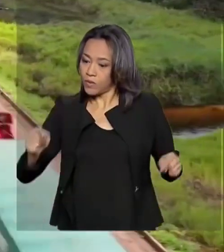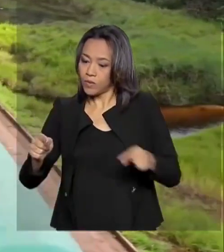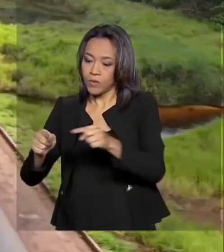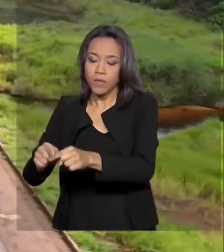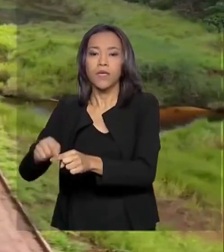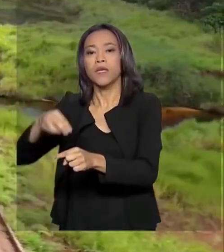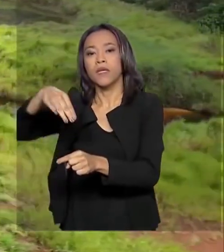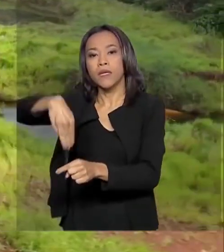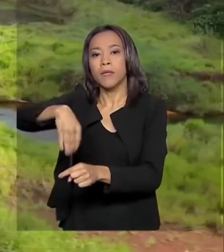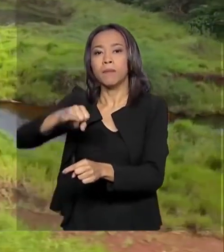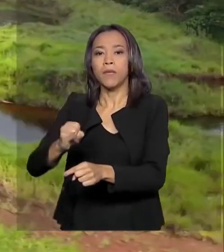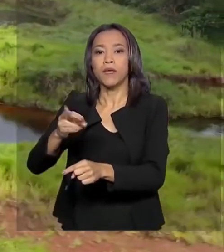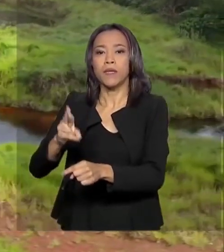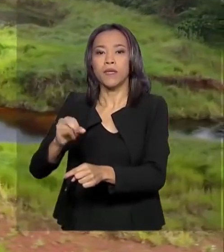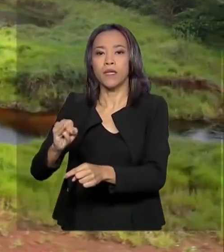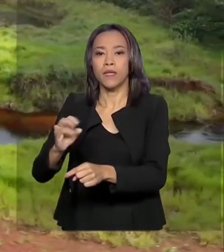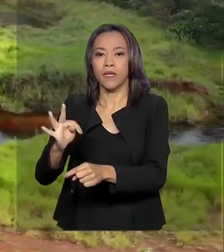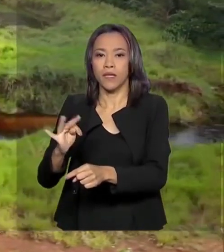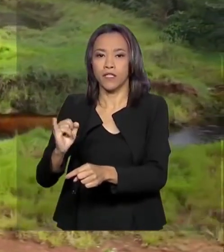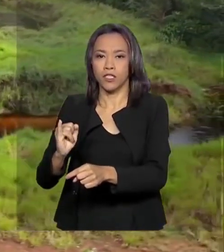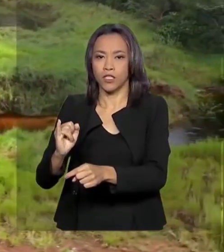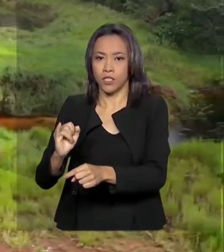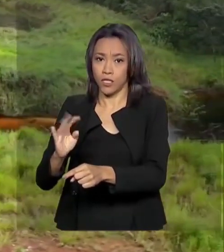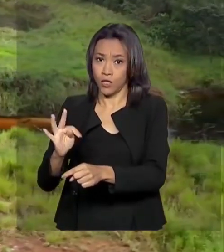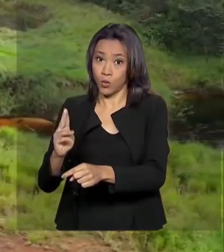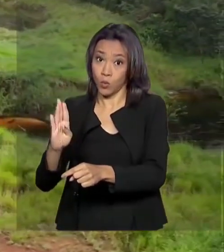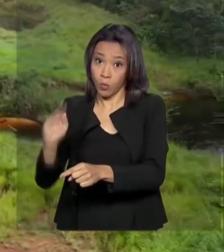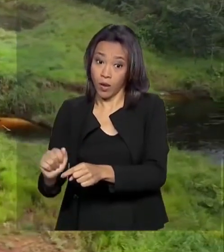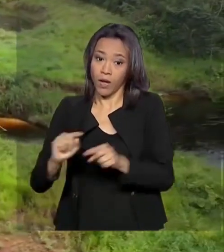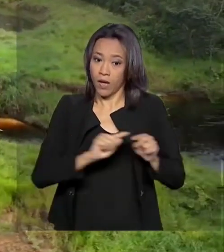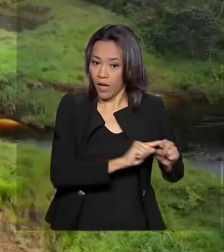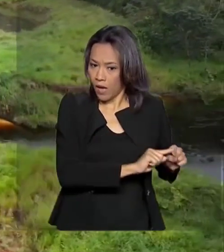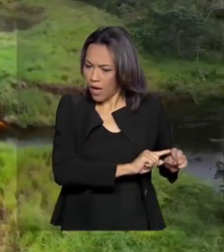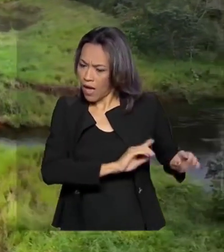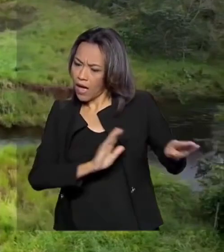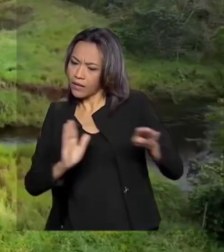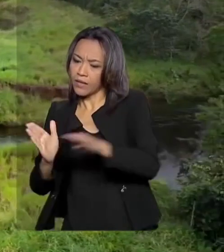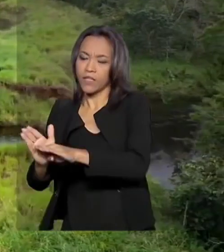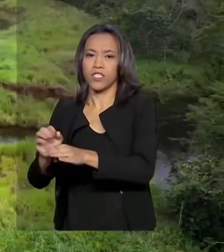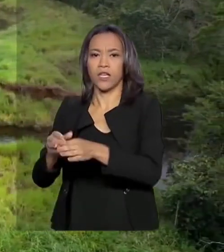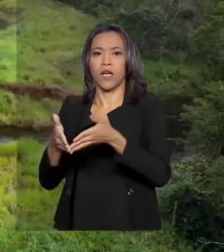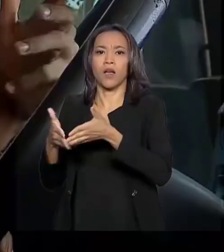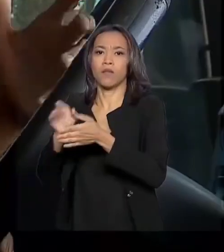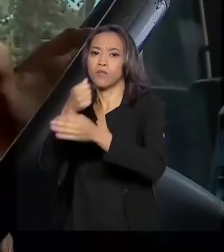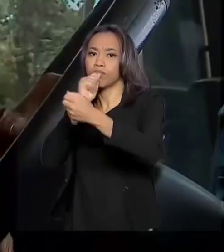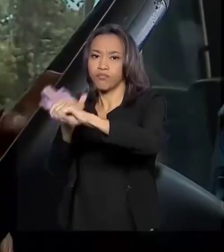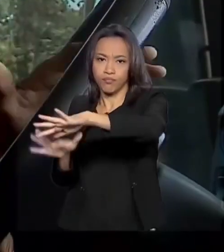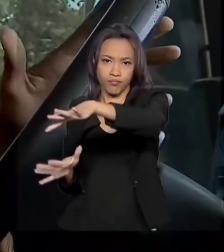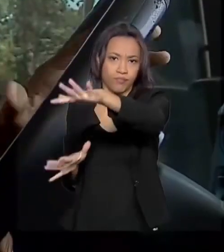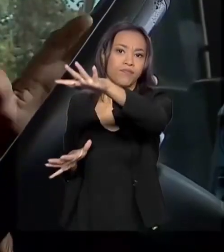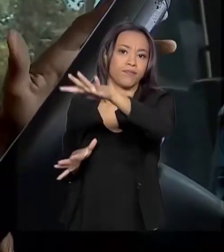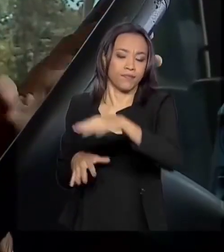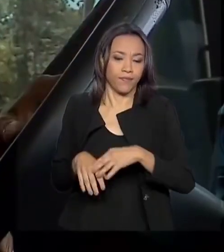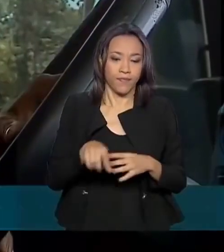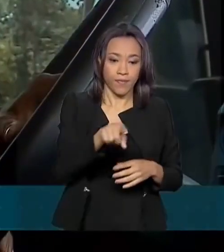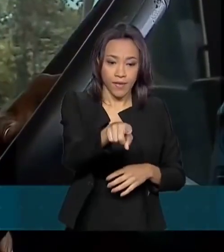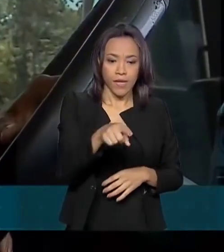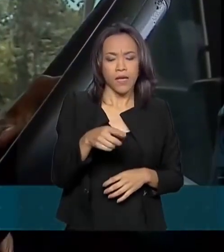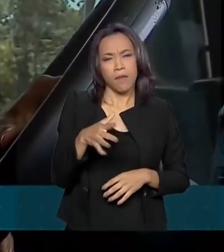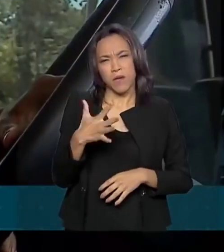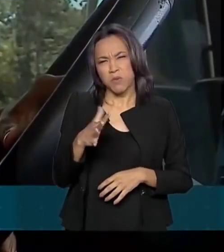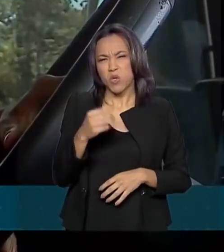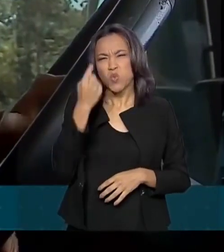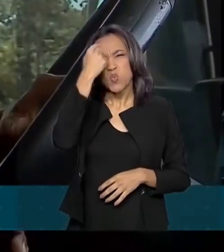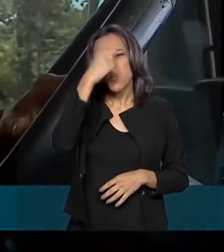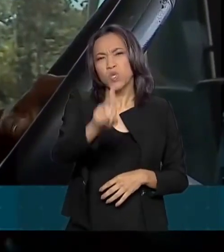a produção local de grãos é escoada pelo rio Tapajós, até chegar ao Oceano Atlântico. A gente passava mais ou menos um